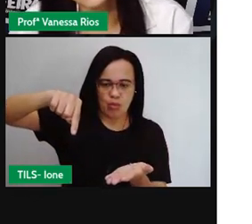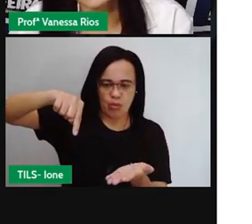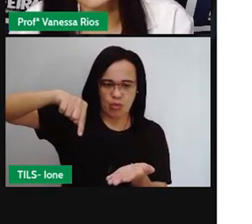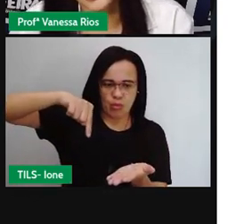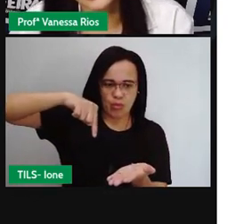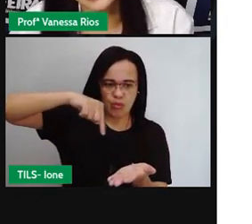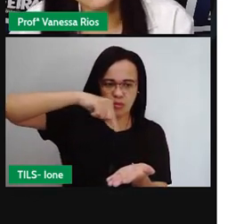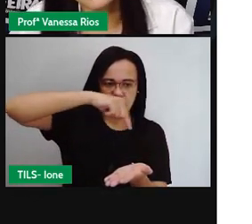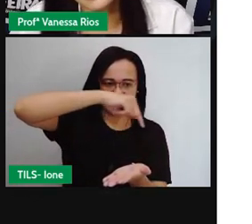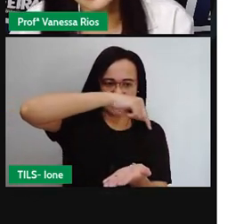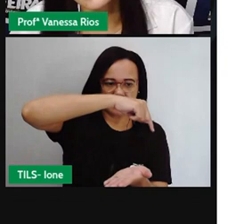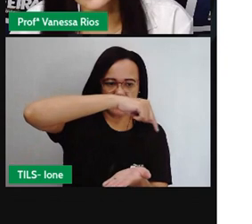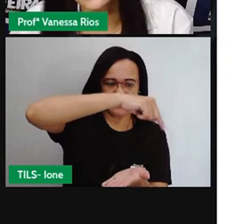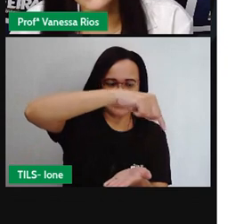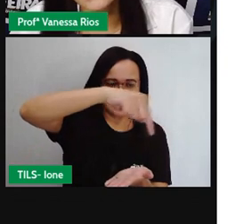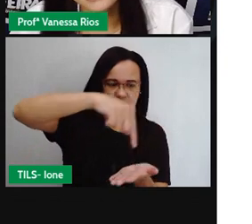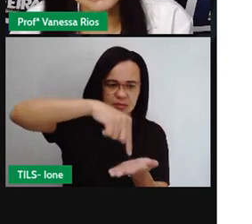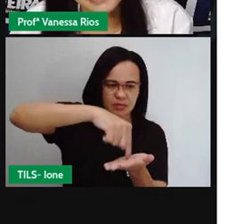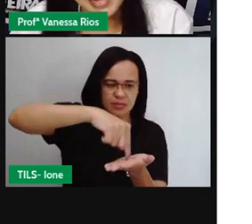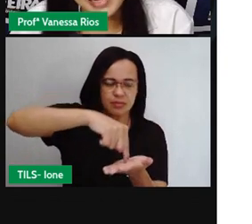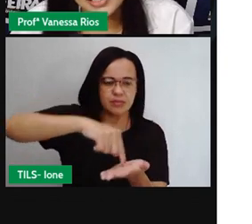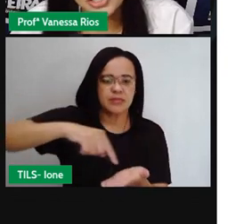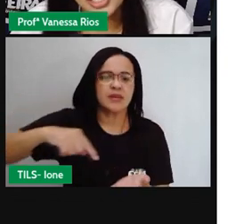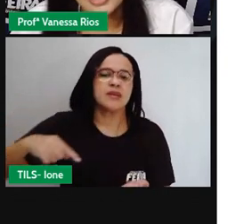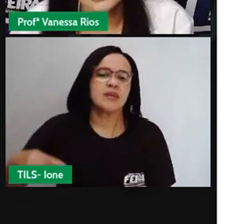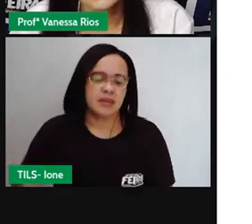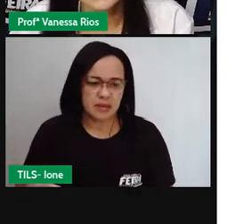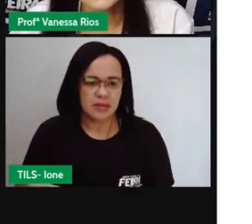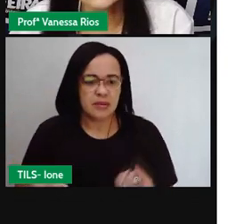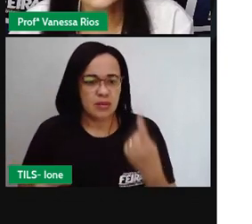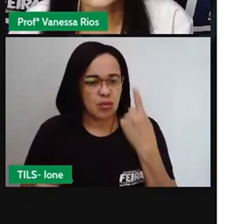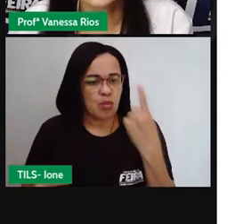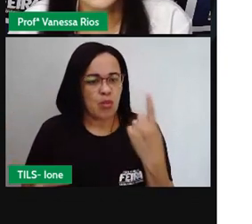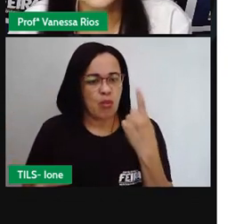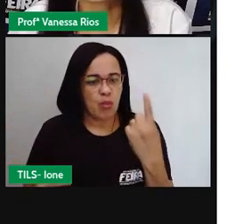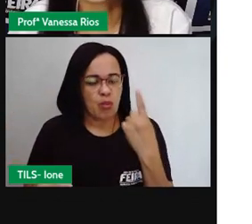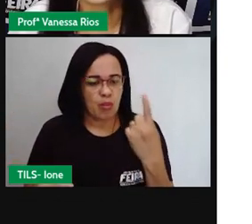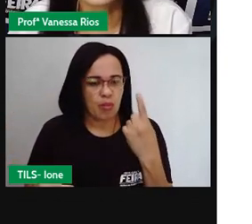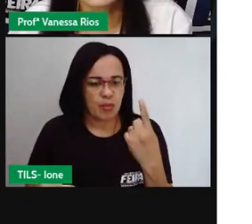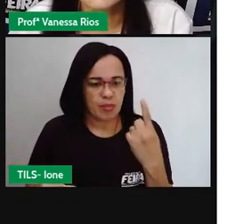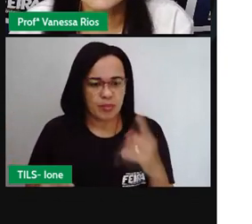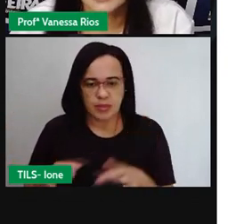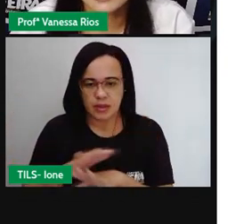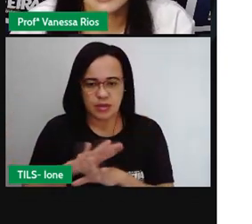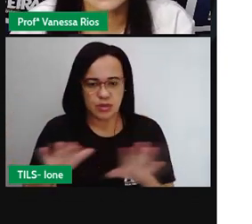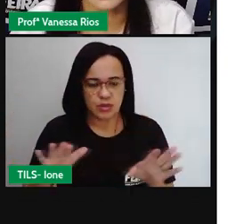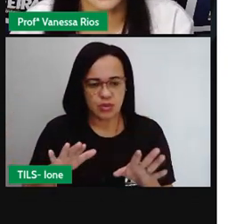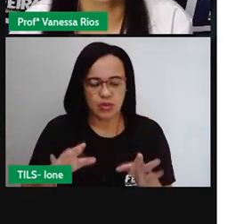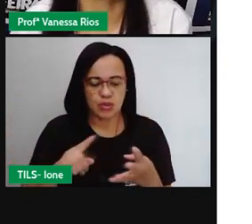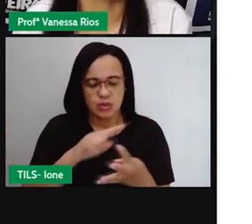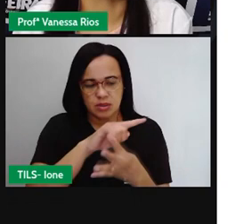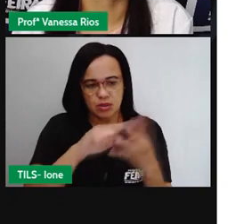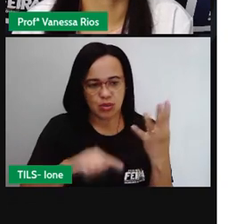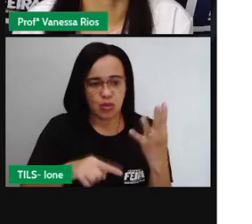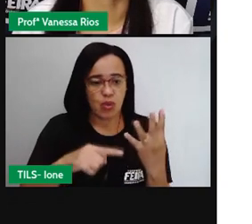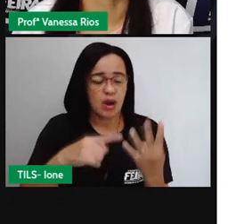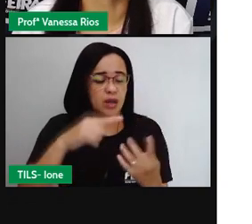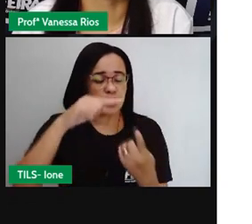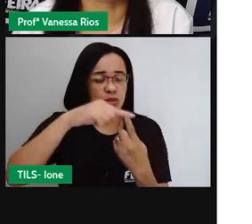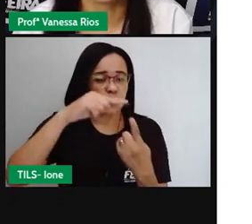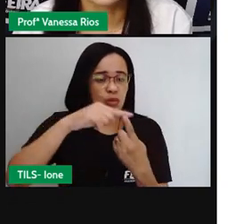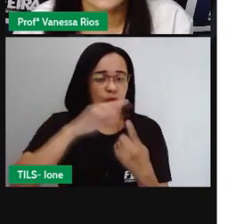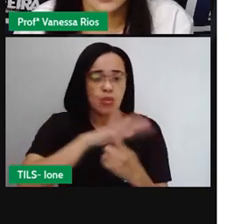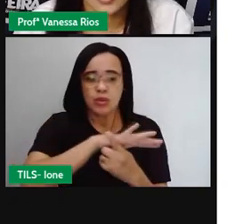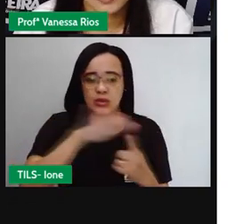corresponde aí apenas uma parte das quatro que são necessárias para a volta